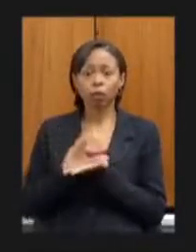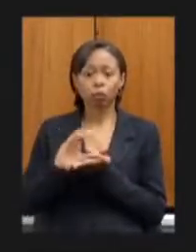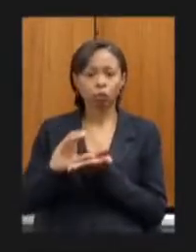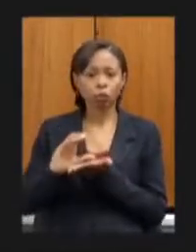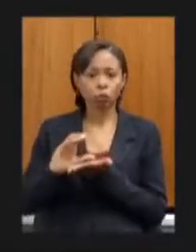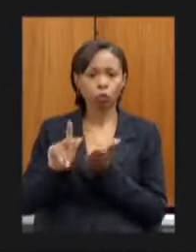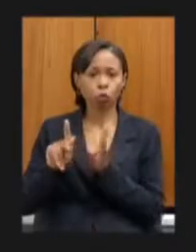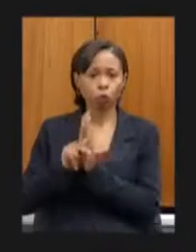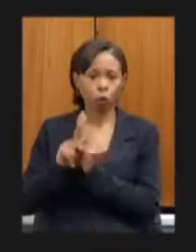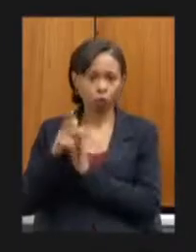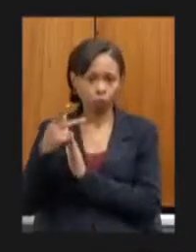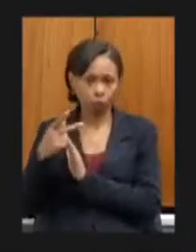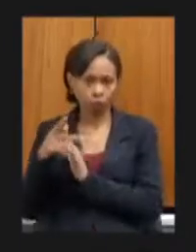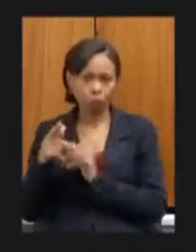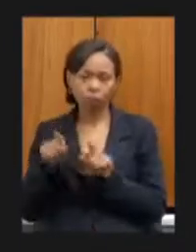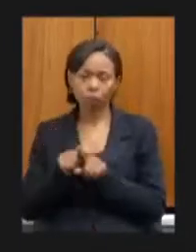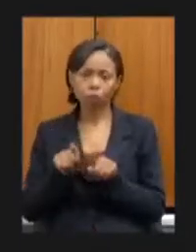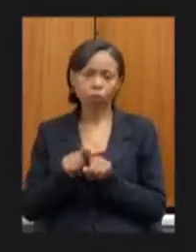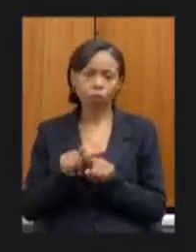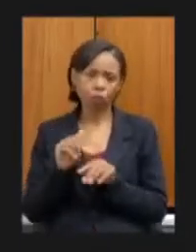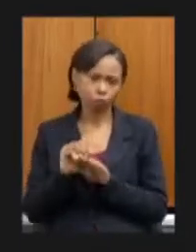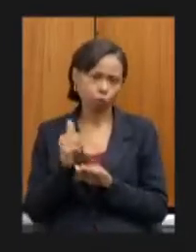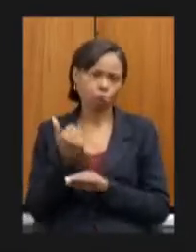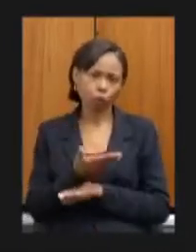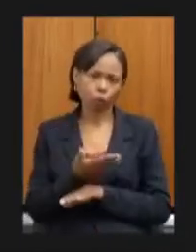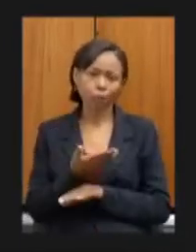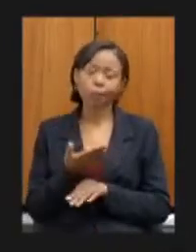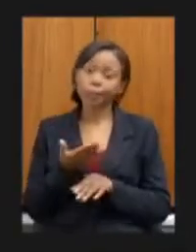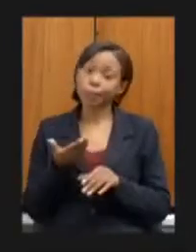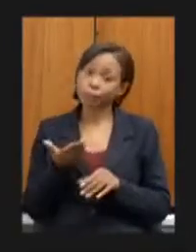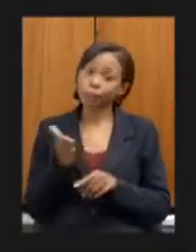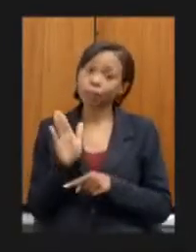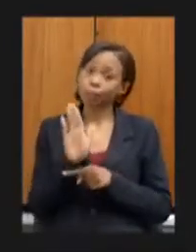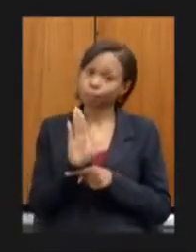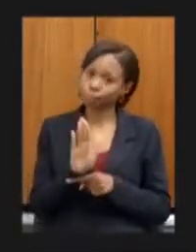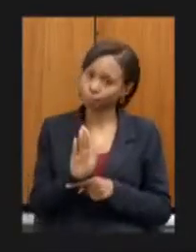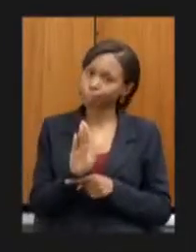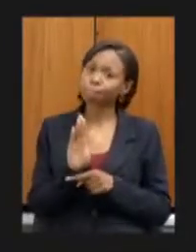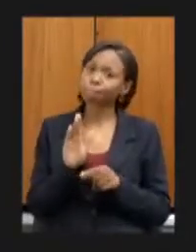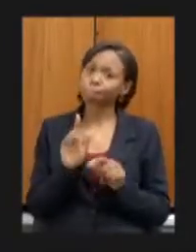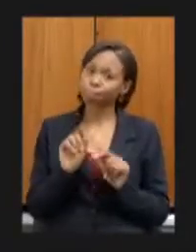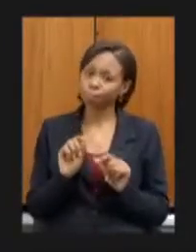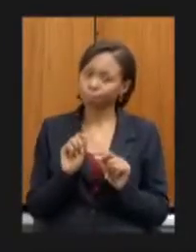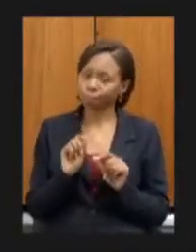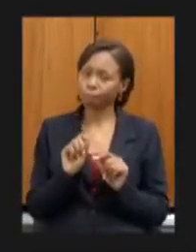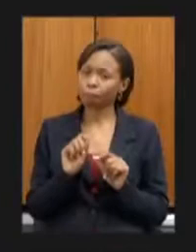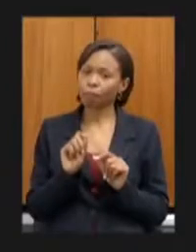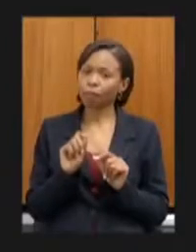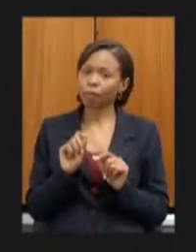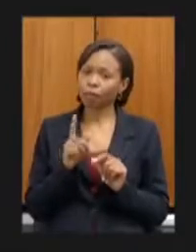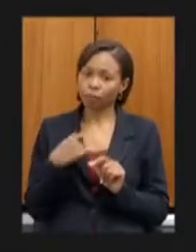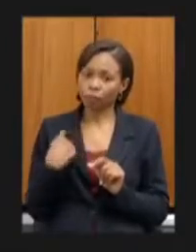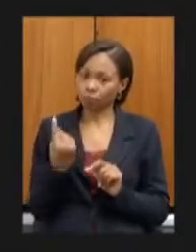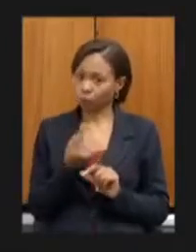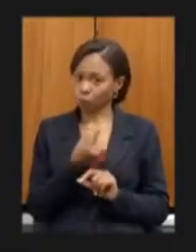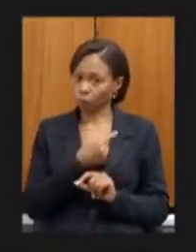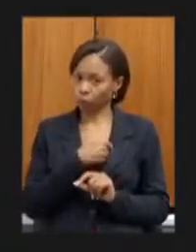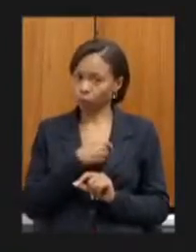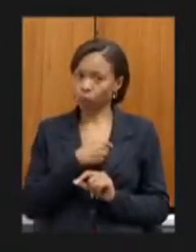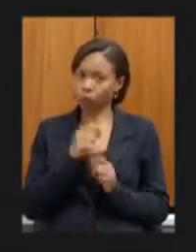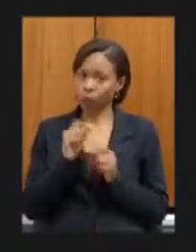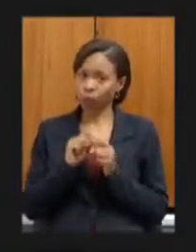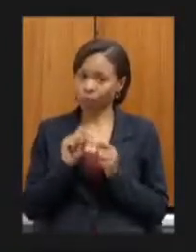mas sobretudo permitiu também que nós tivéssemos que que nós